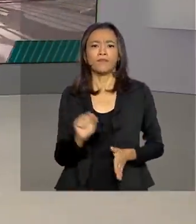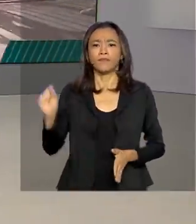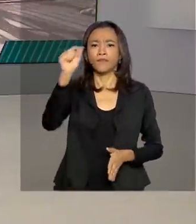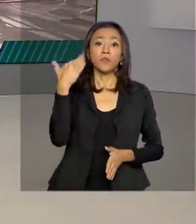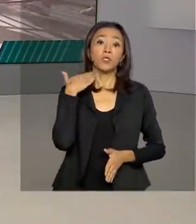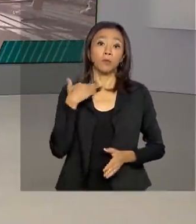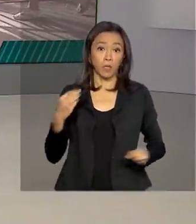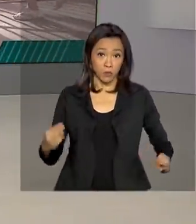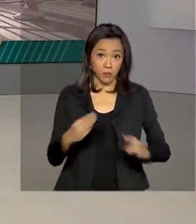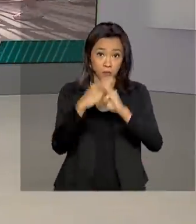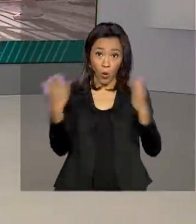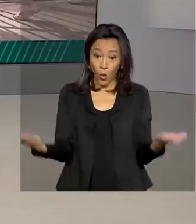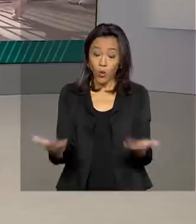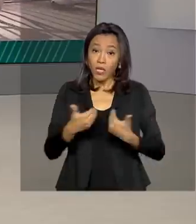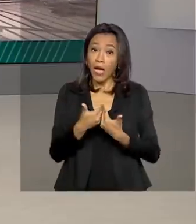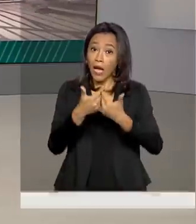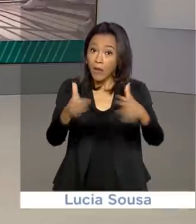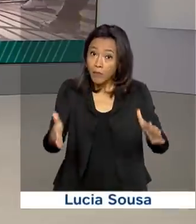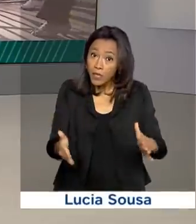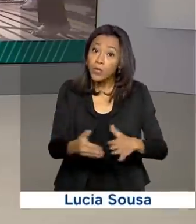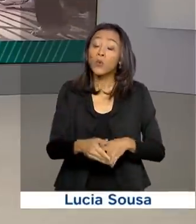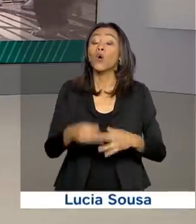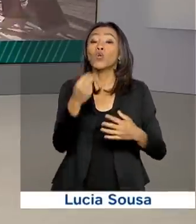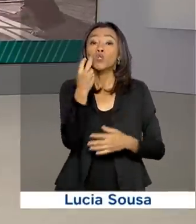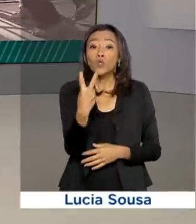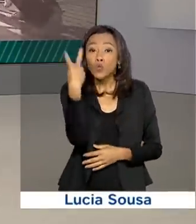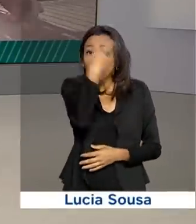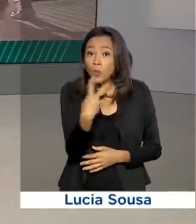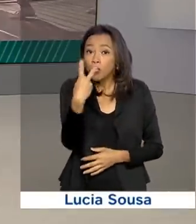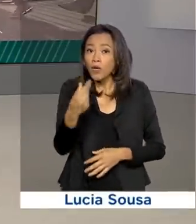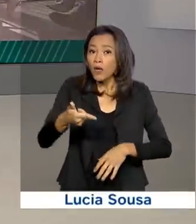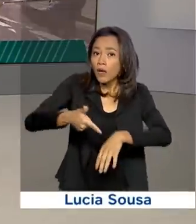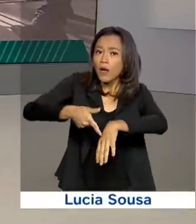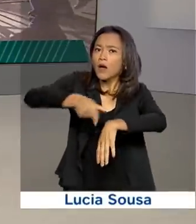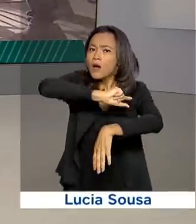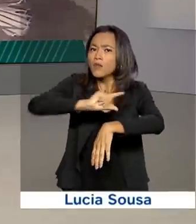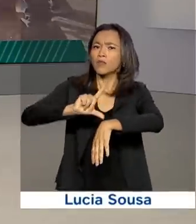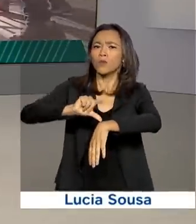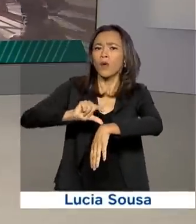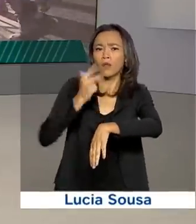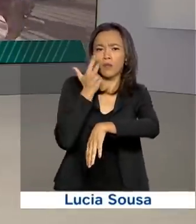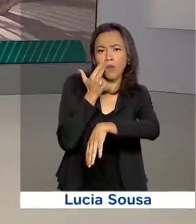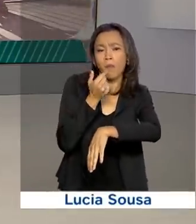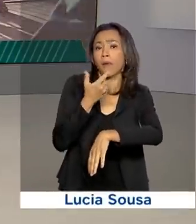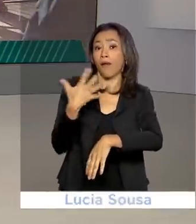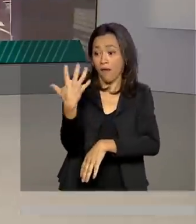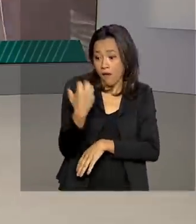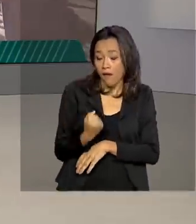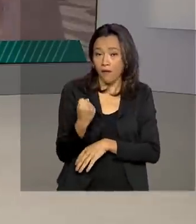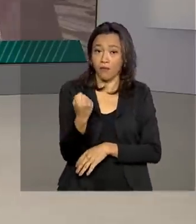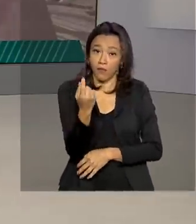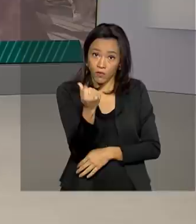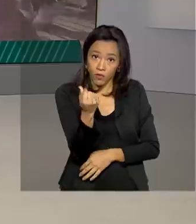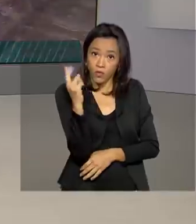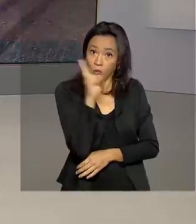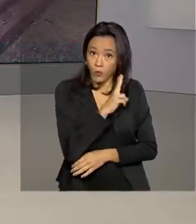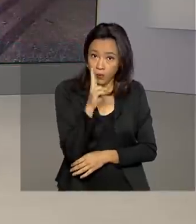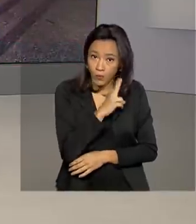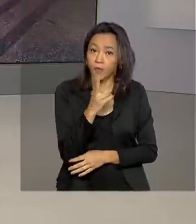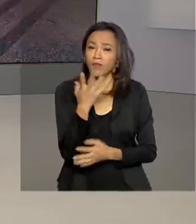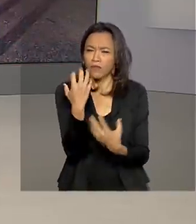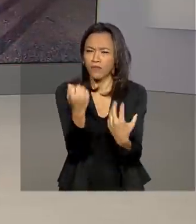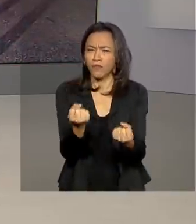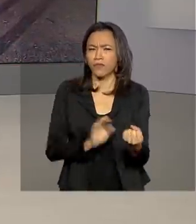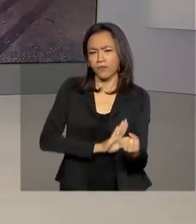da Caixa abriram hoje duas horas mais cedo para atender quem vai receber o auxílio emergencial. Vamos ao Rio de Janeiro. O repórter